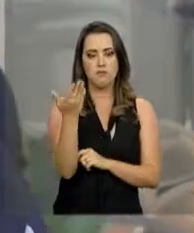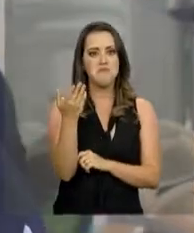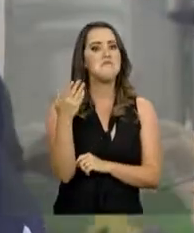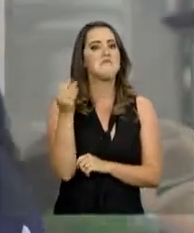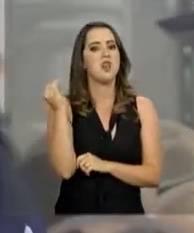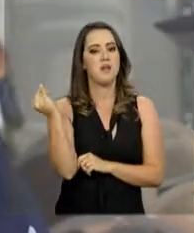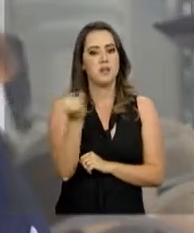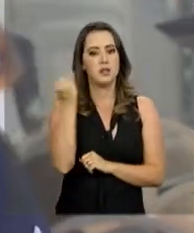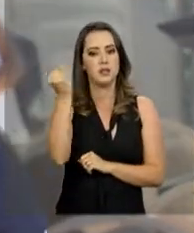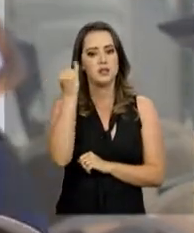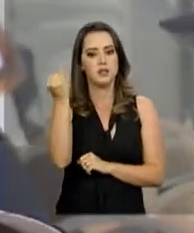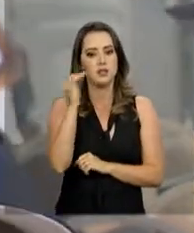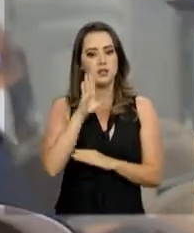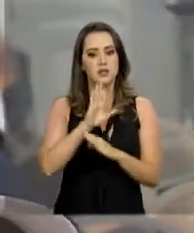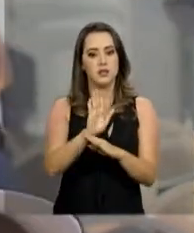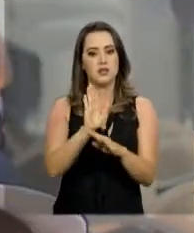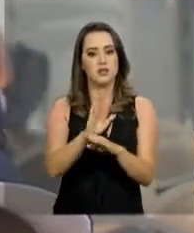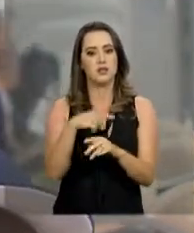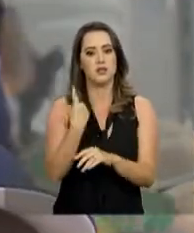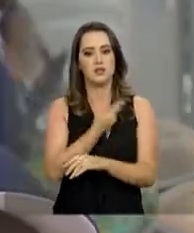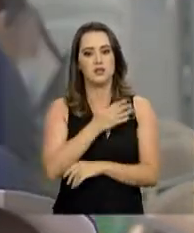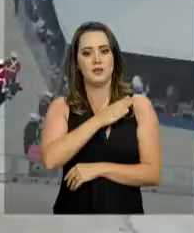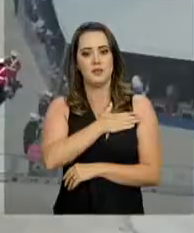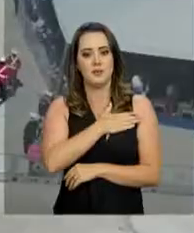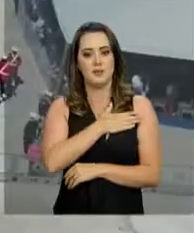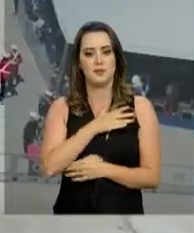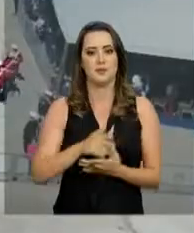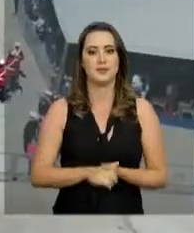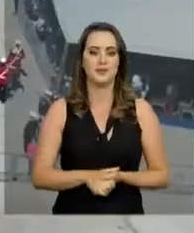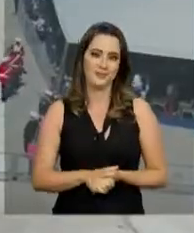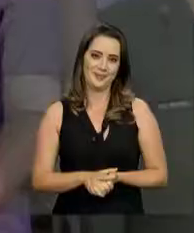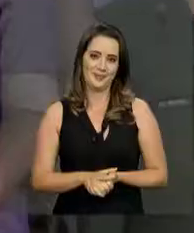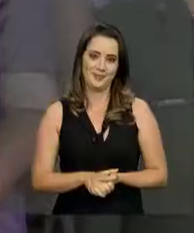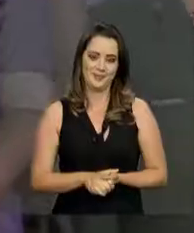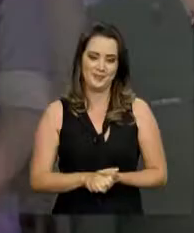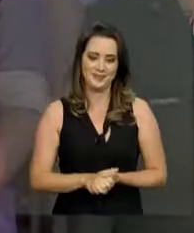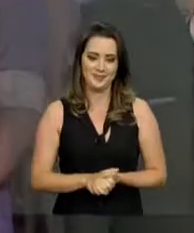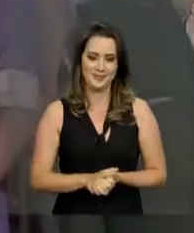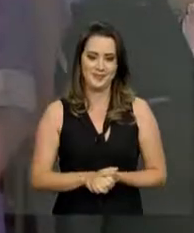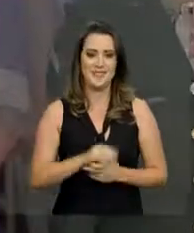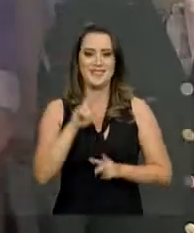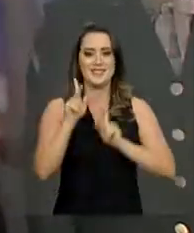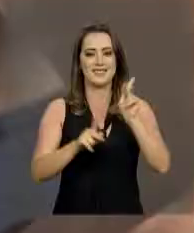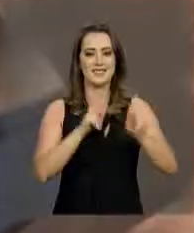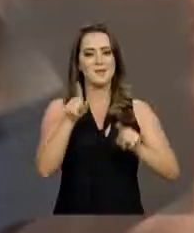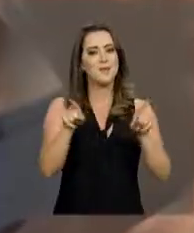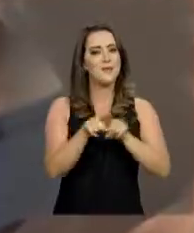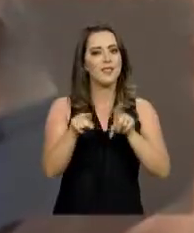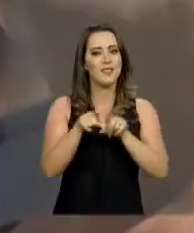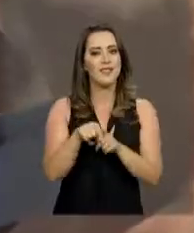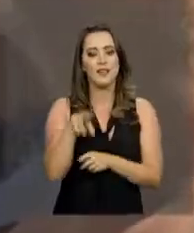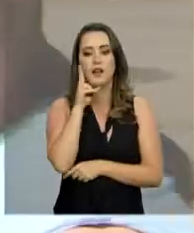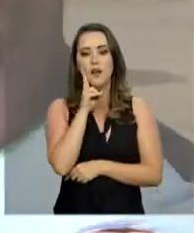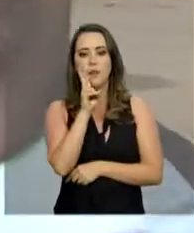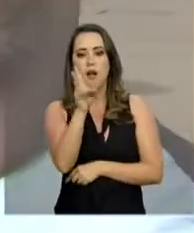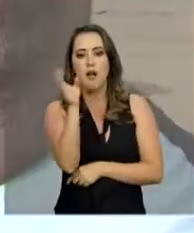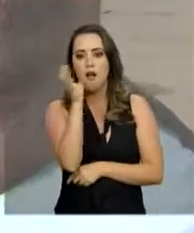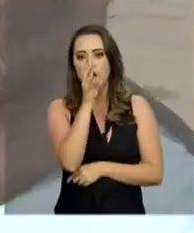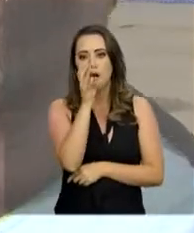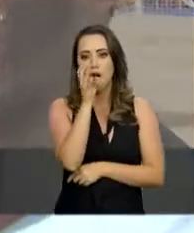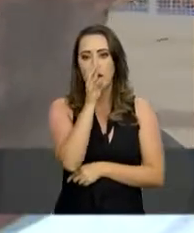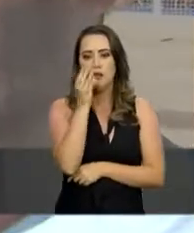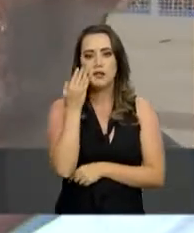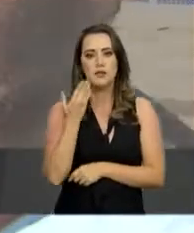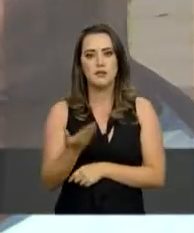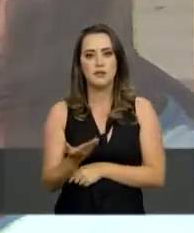isso bem importante para a colaboração da nossa pátria. O público também se entusiasmou. Achei que é